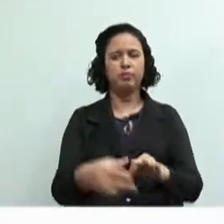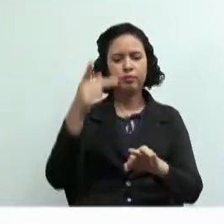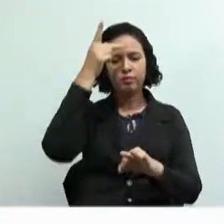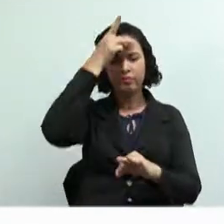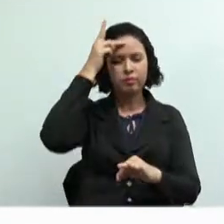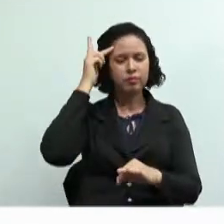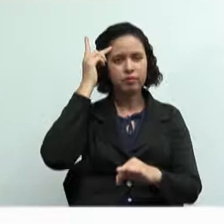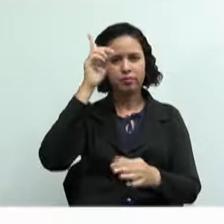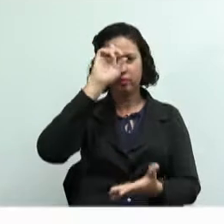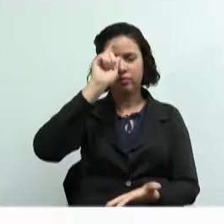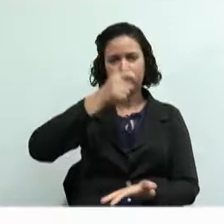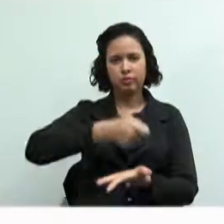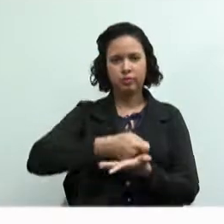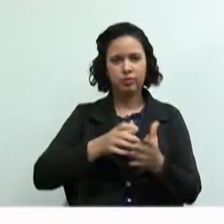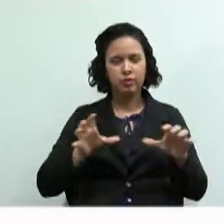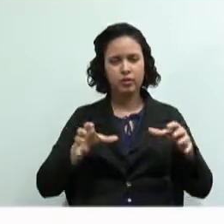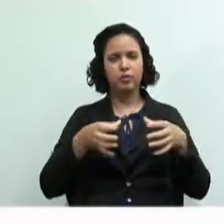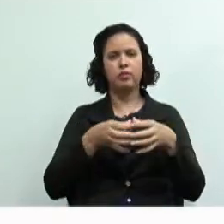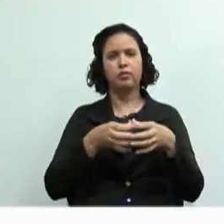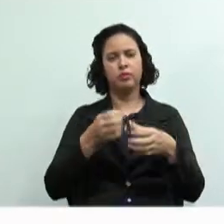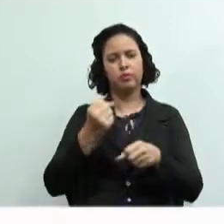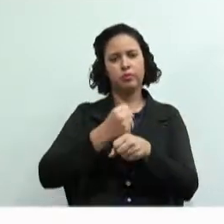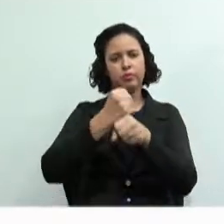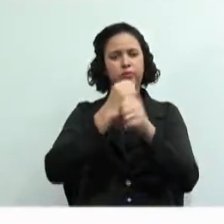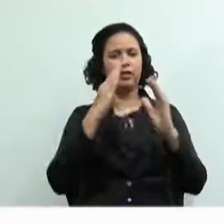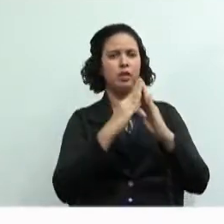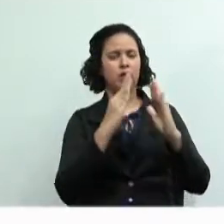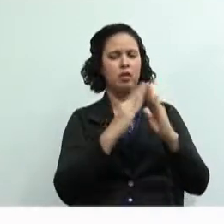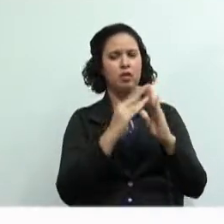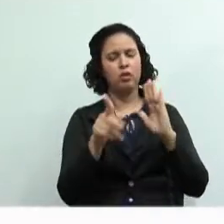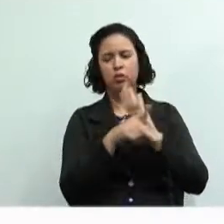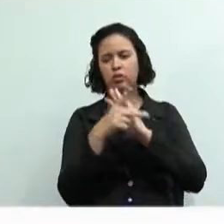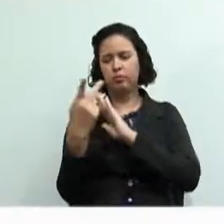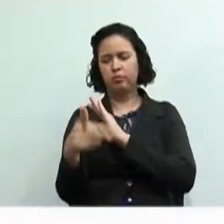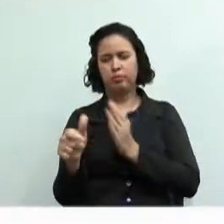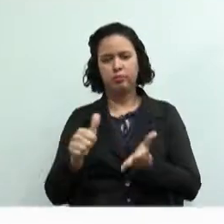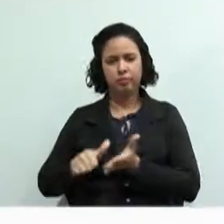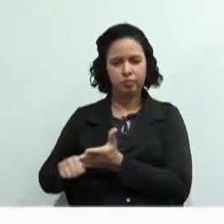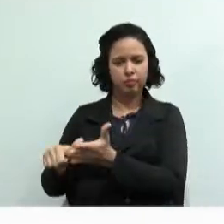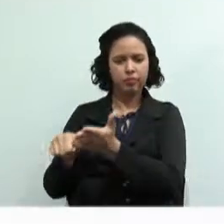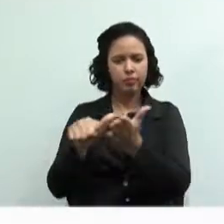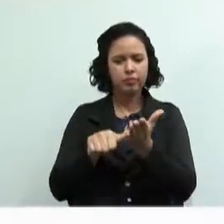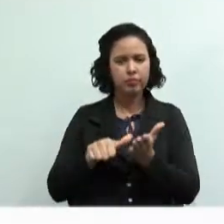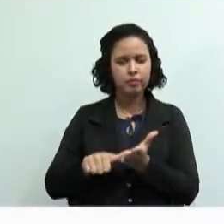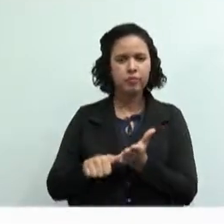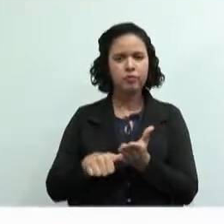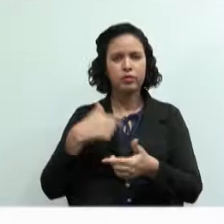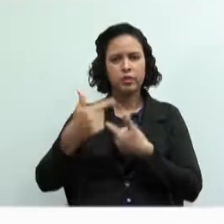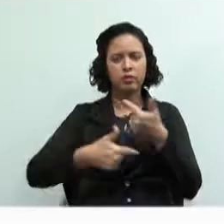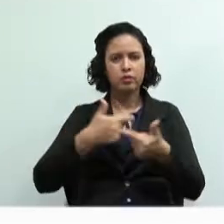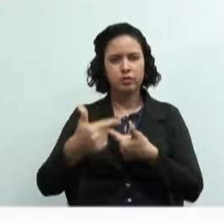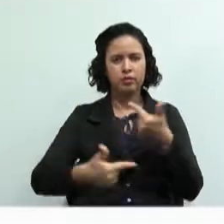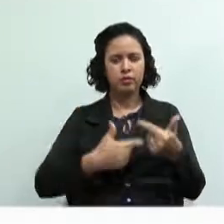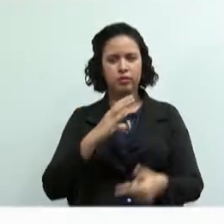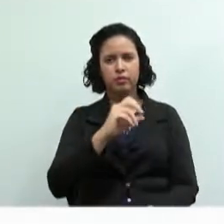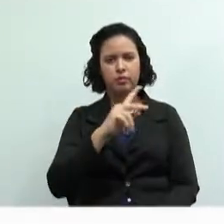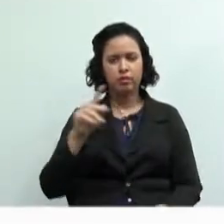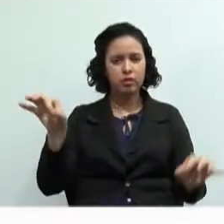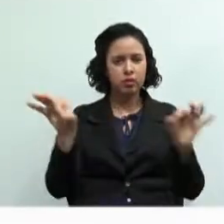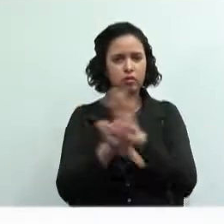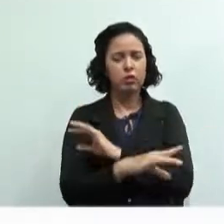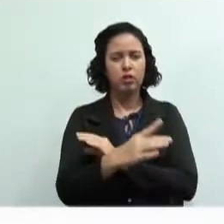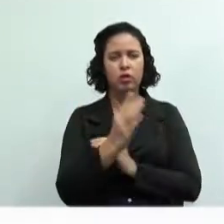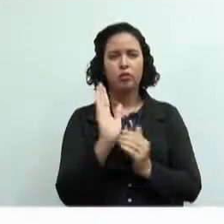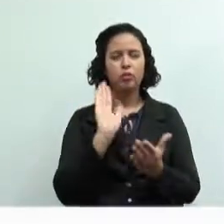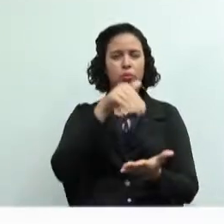que decidem, em multirão, construir casas apenas para seus associados. O trabalho da cooperativa termina quando o último